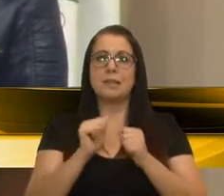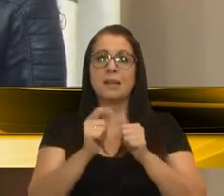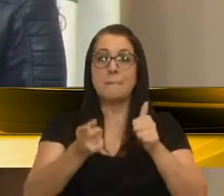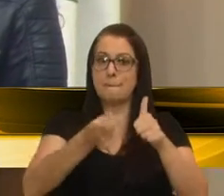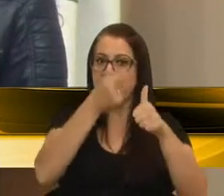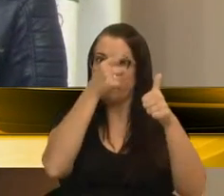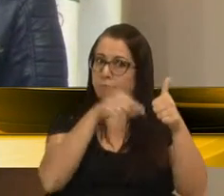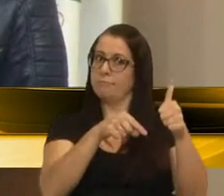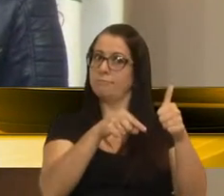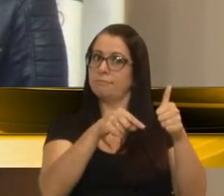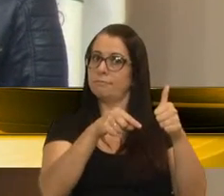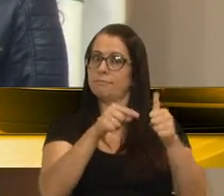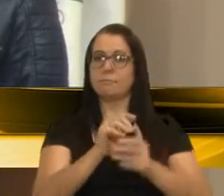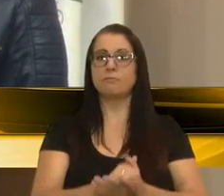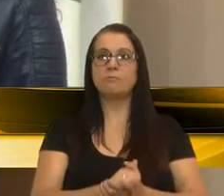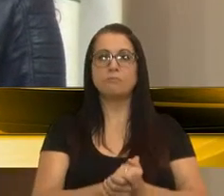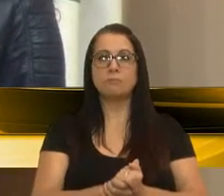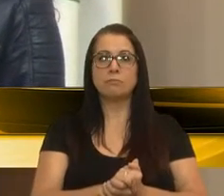primeiro plano.